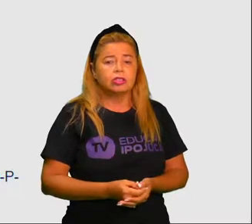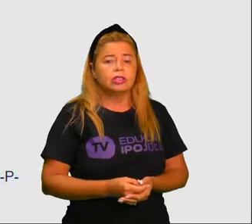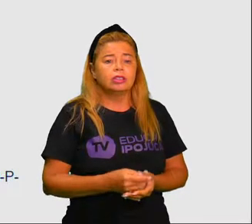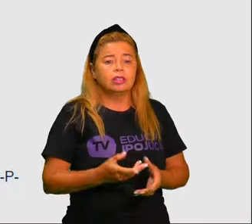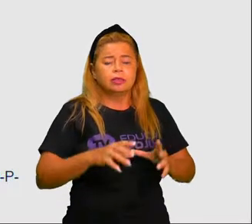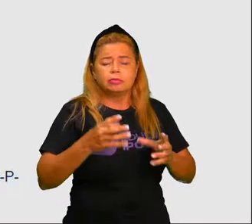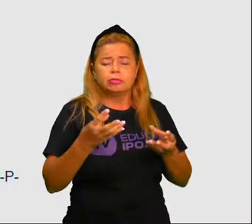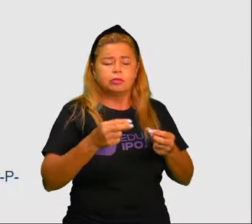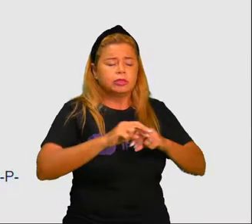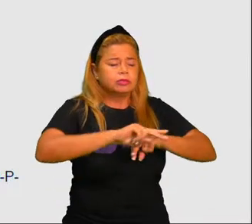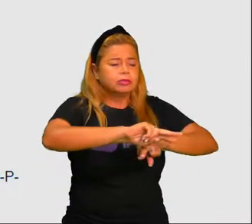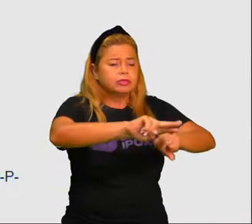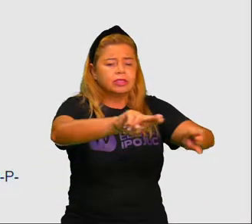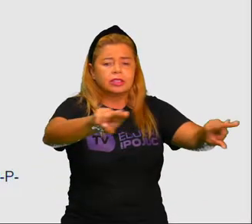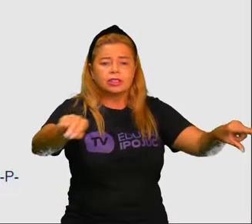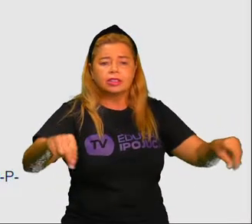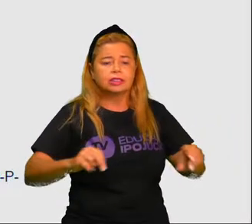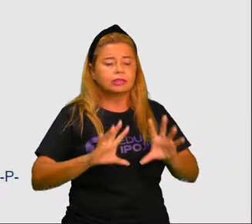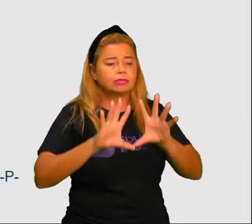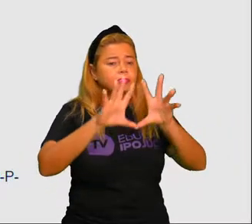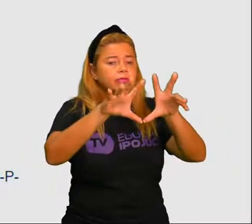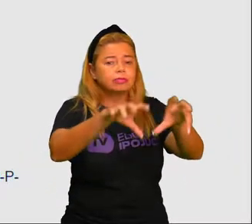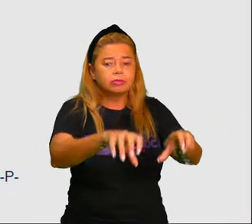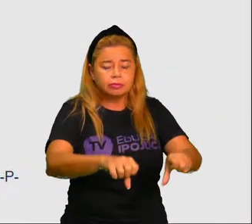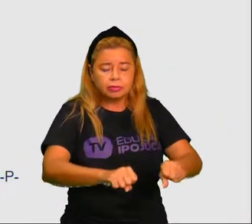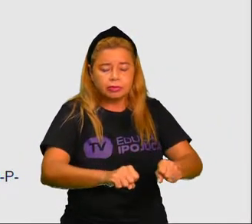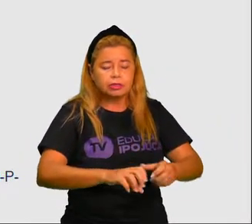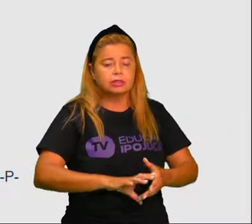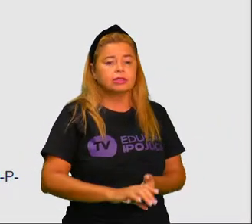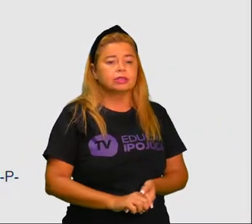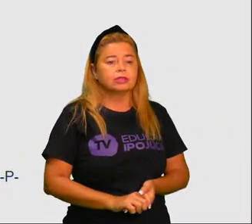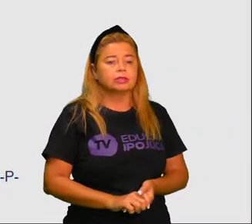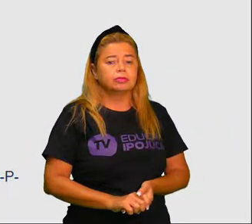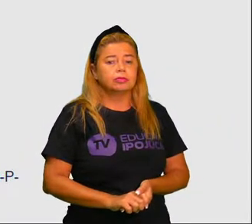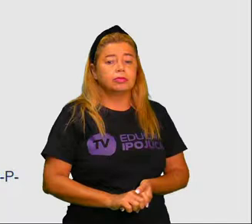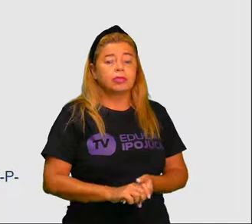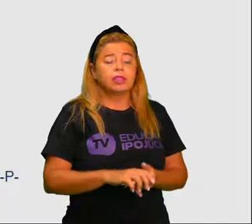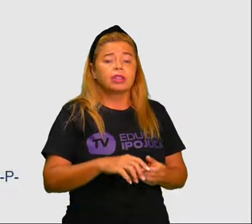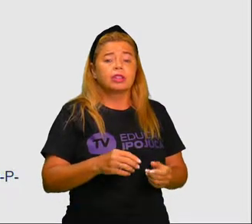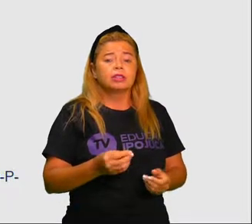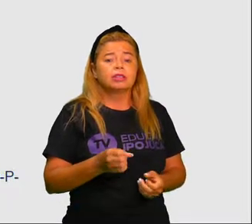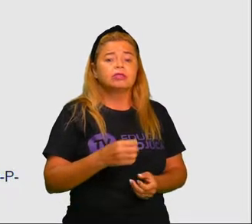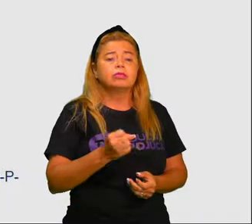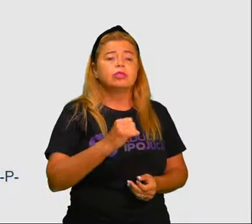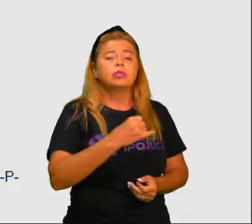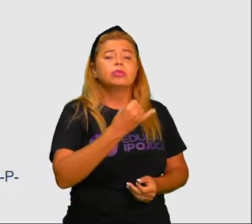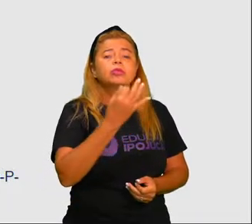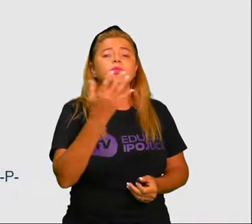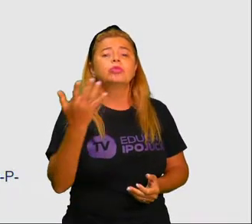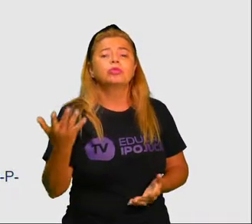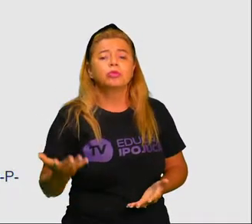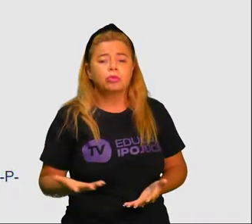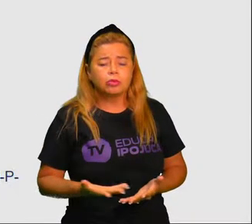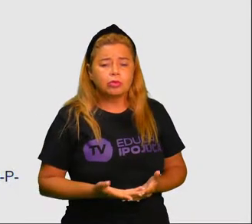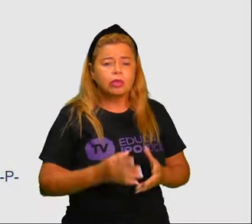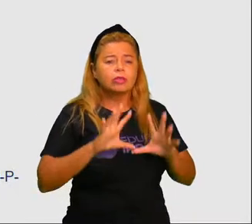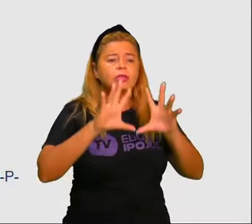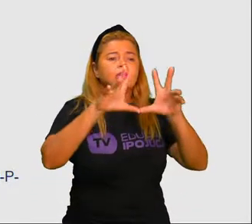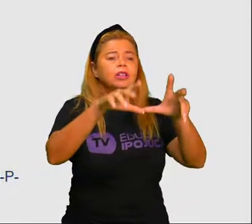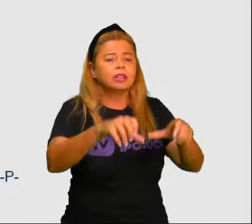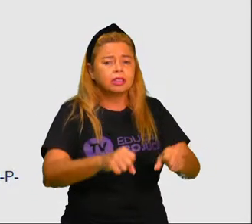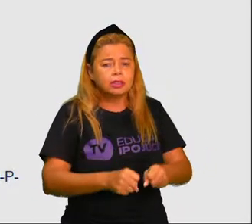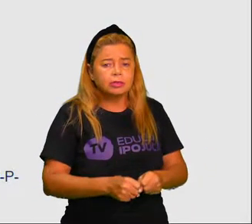animais. Olha que maravilha! E aí toda a diversidade deles. E qual desses animais aqui apresentados nessa imagem você